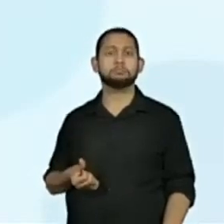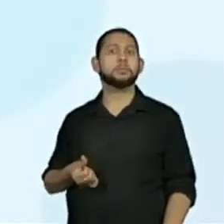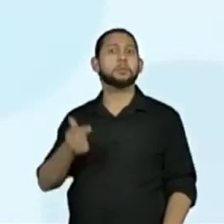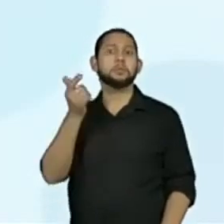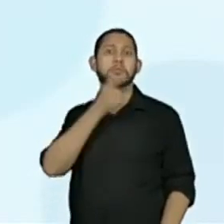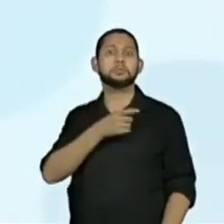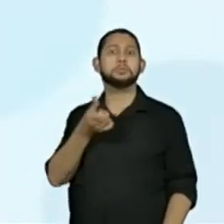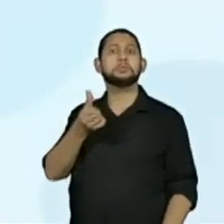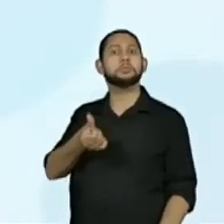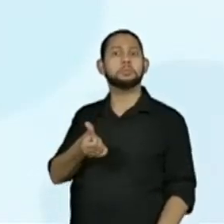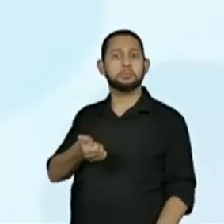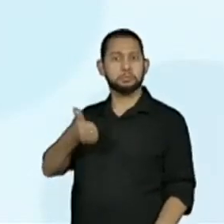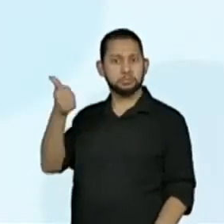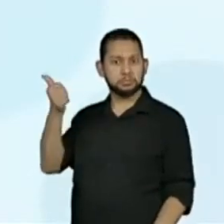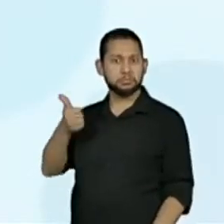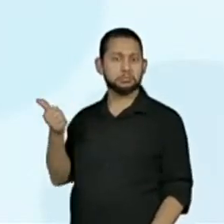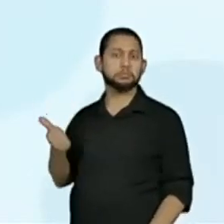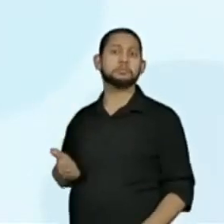combinações,